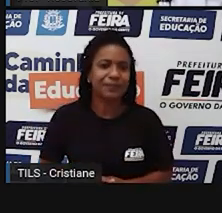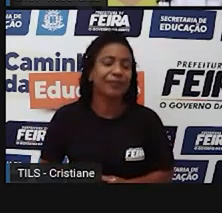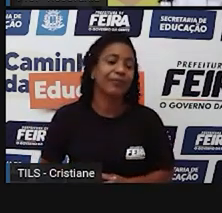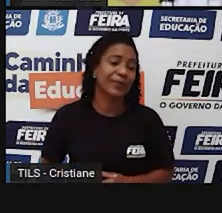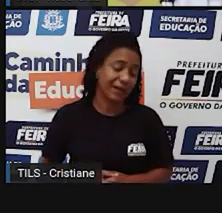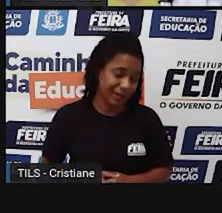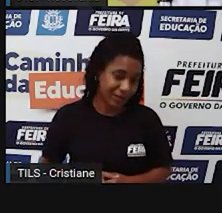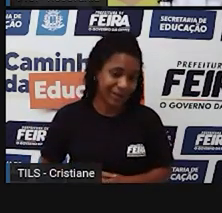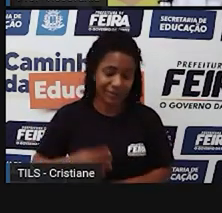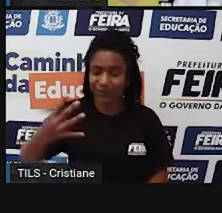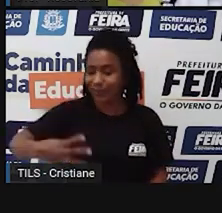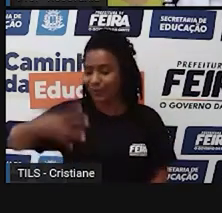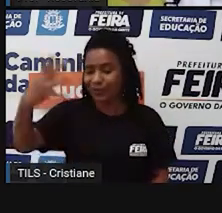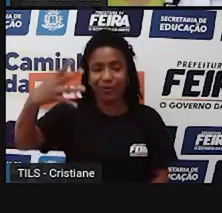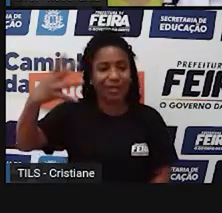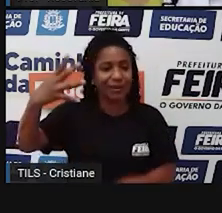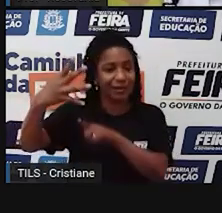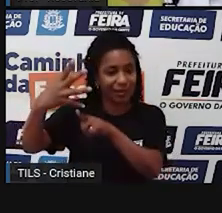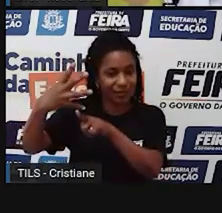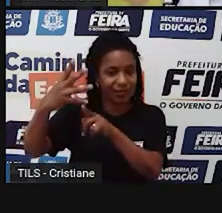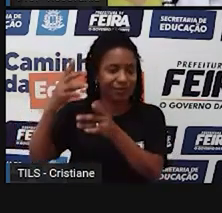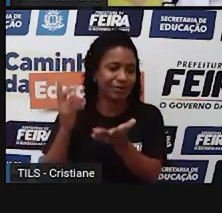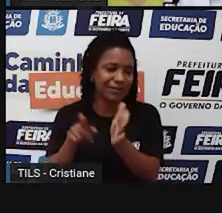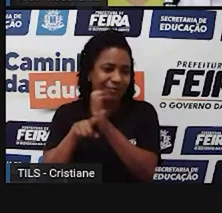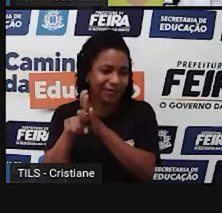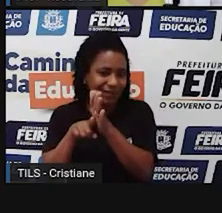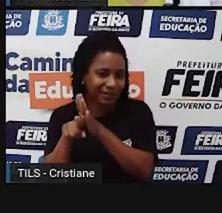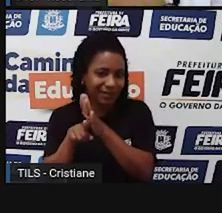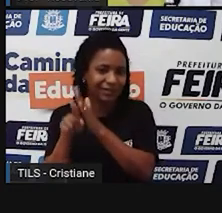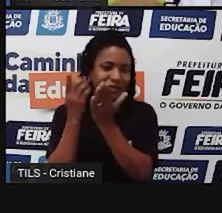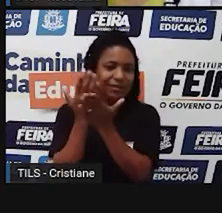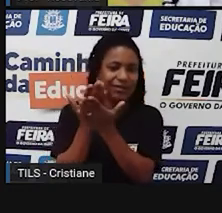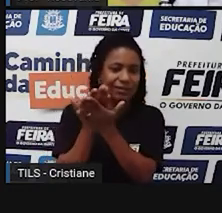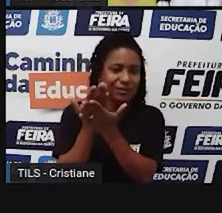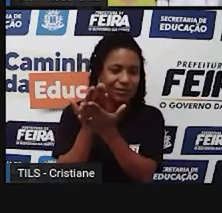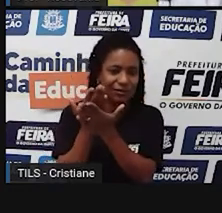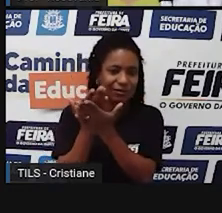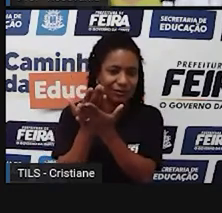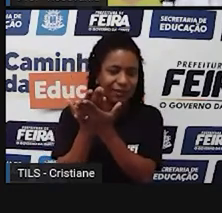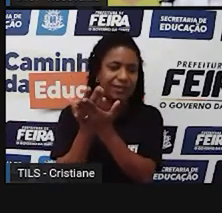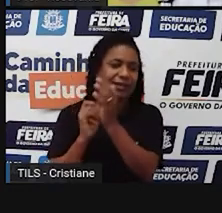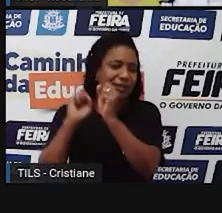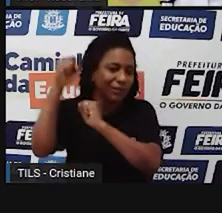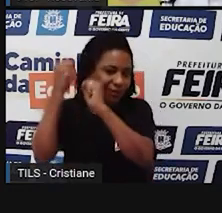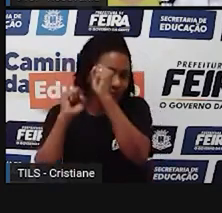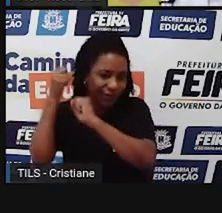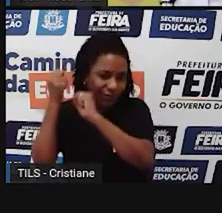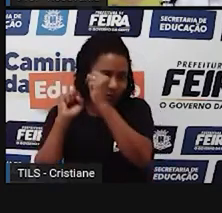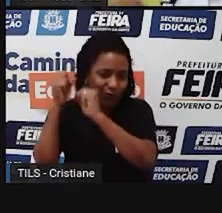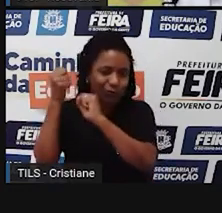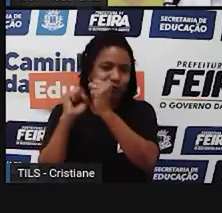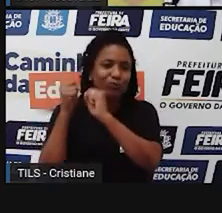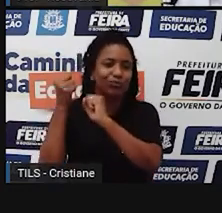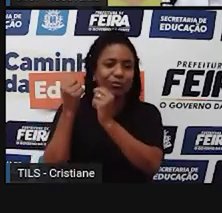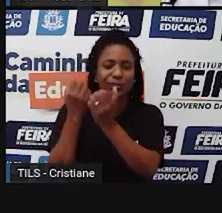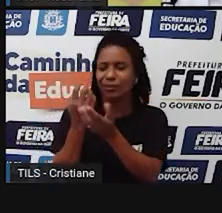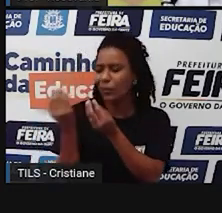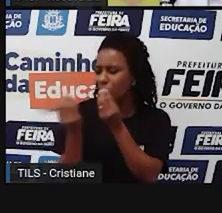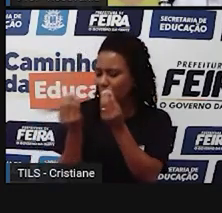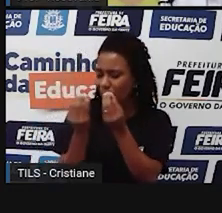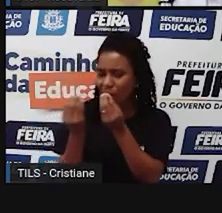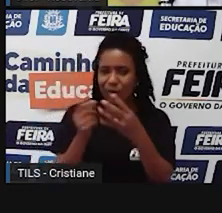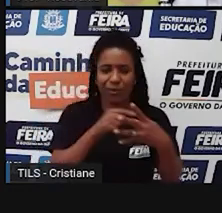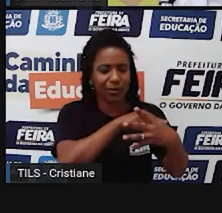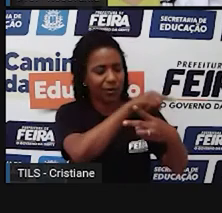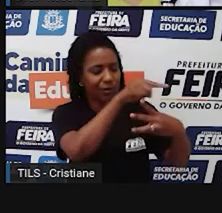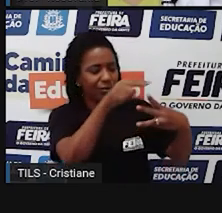diversos pesquisadores consideram as atividades da chamada era pós-industrial, não se adaptam nos três setores,